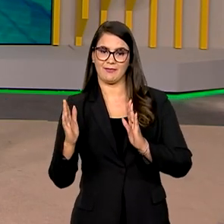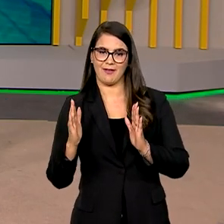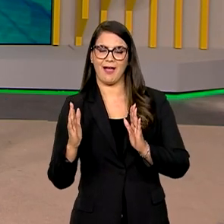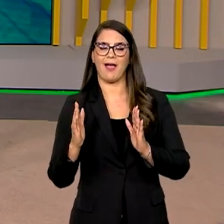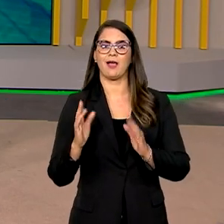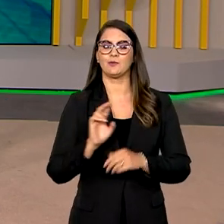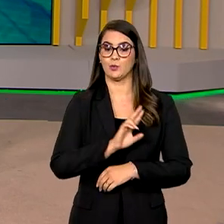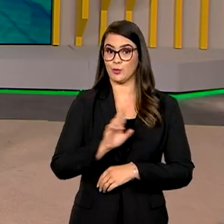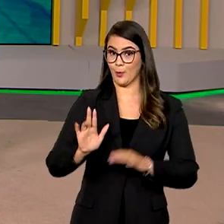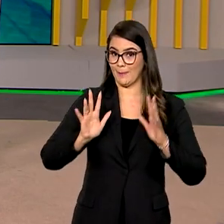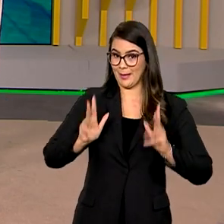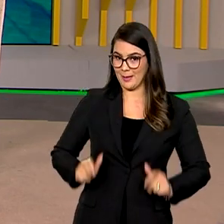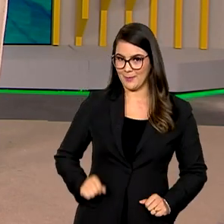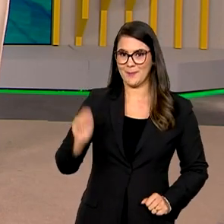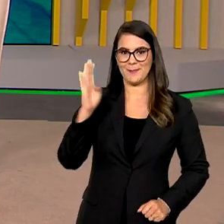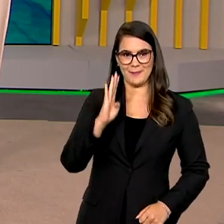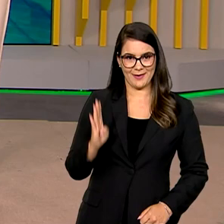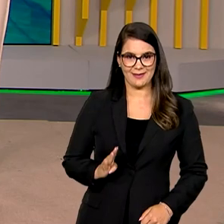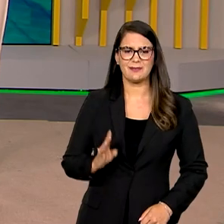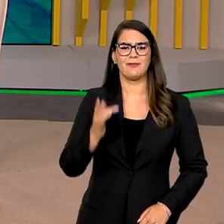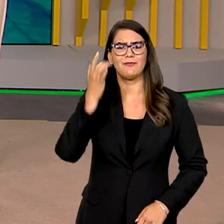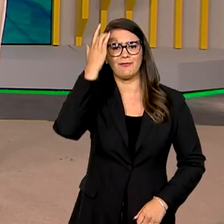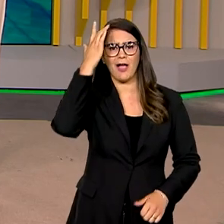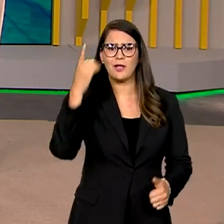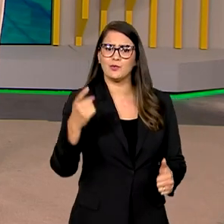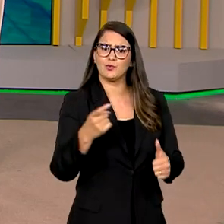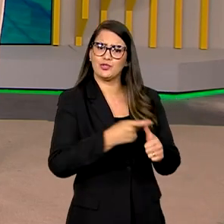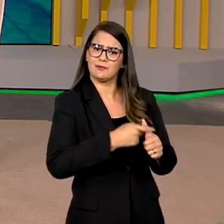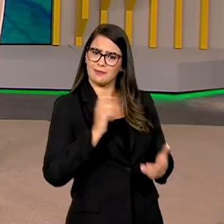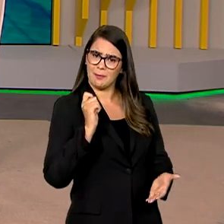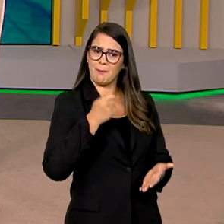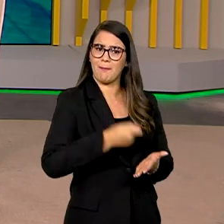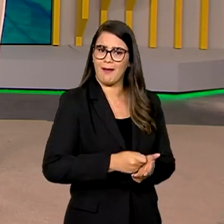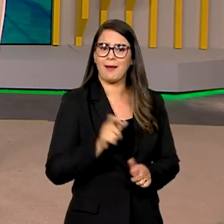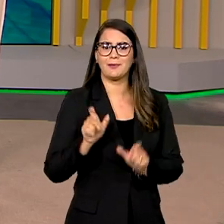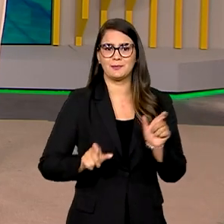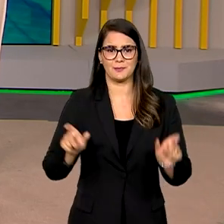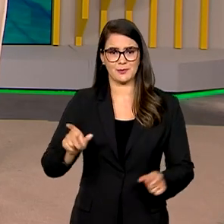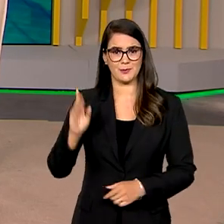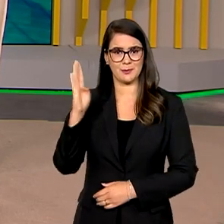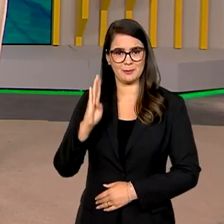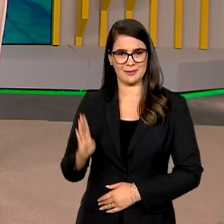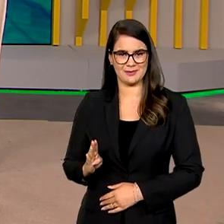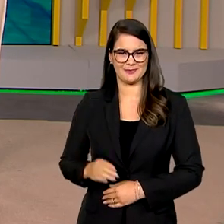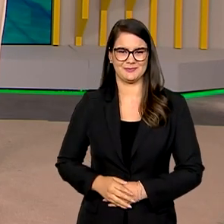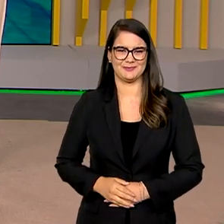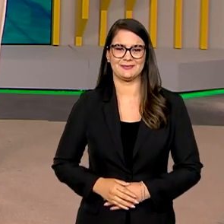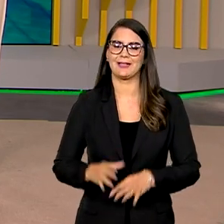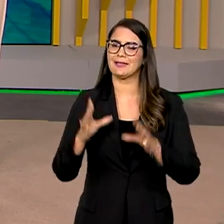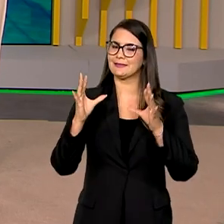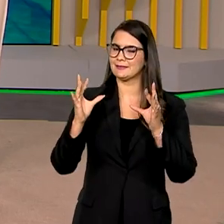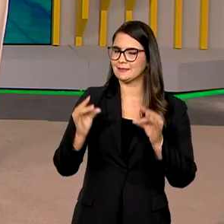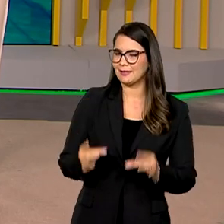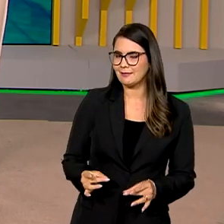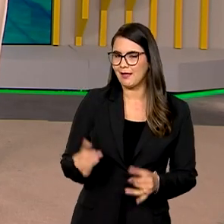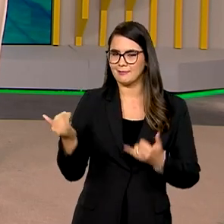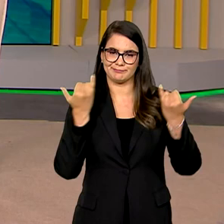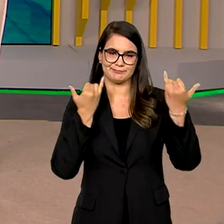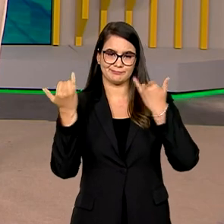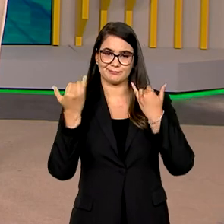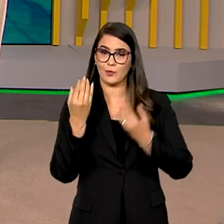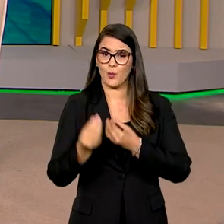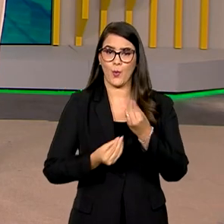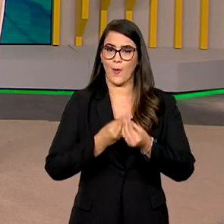Desenrola Brasil, que facilita a renegociação de dívidas de consumidores no país. E quem tem mais detalhes de como vai